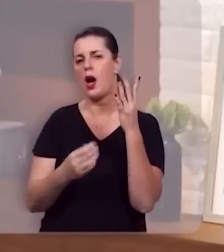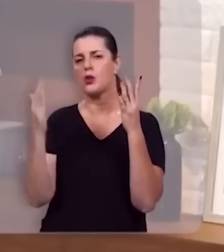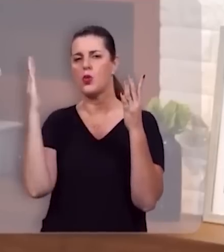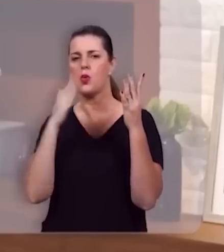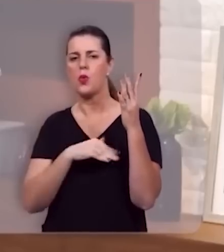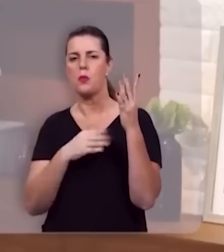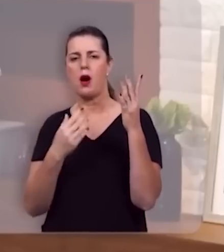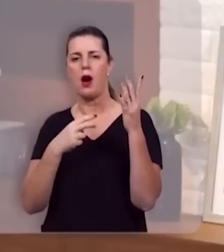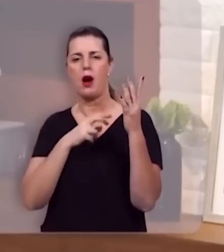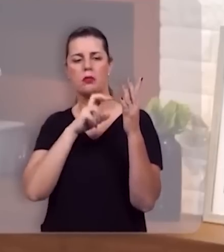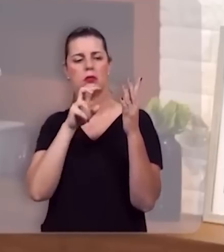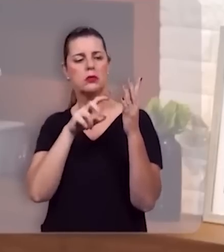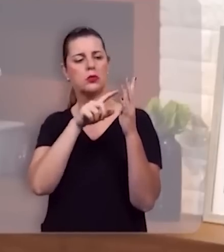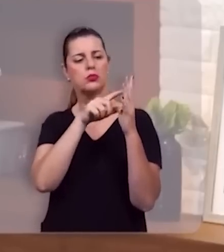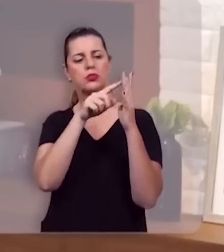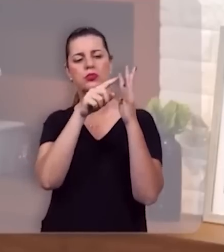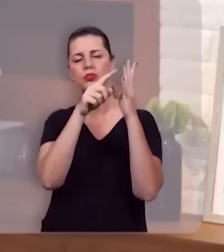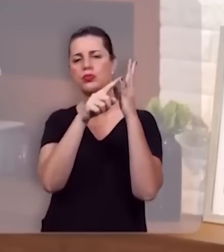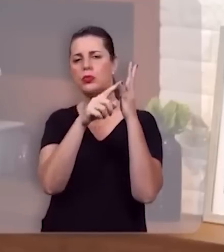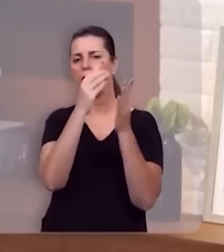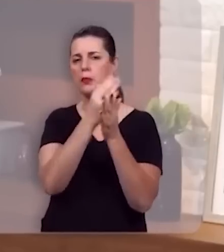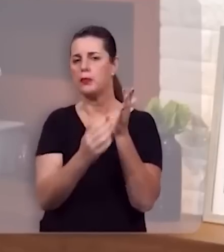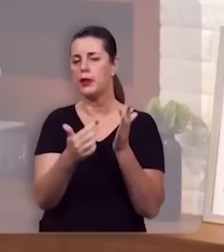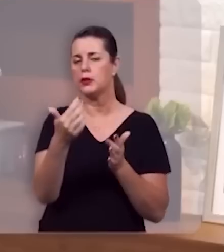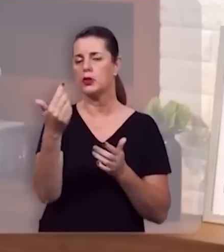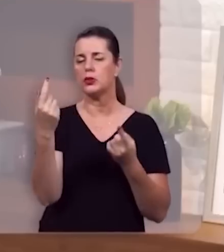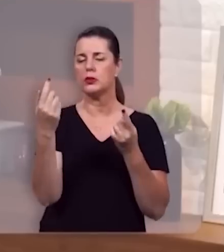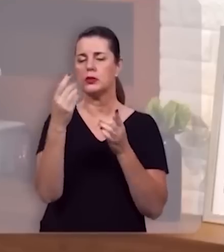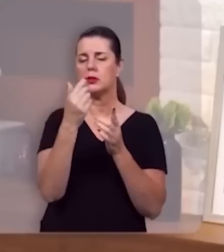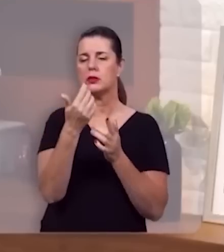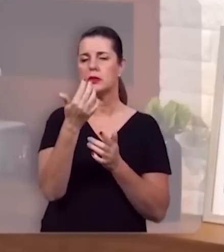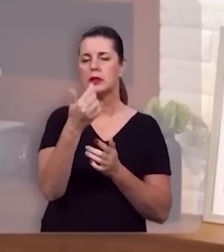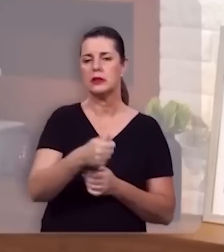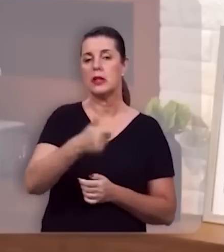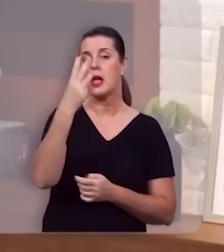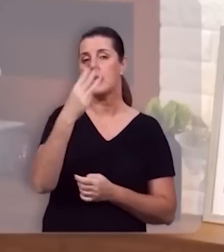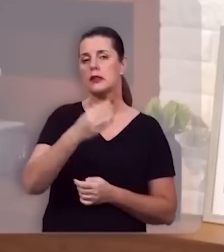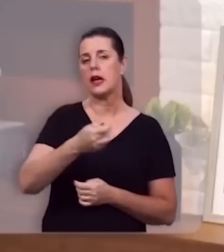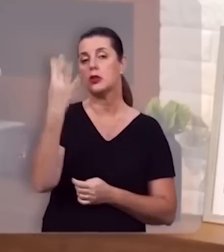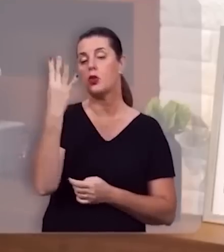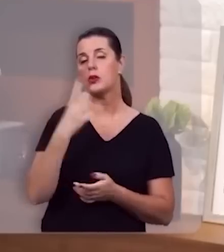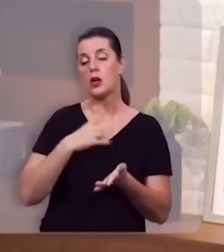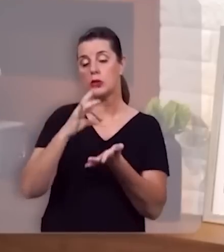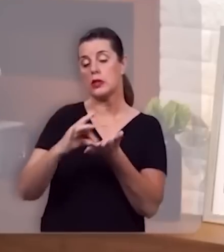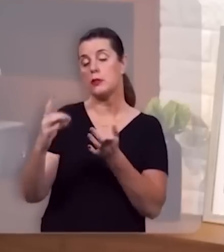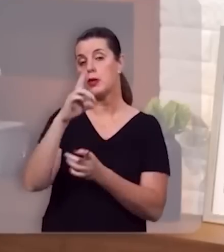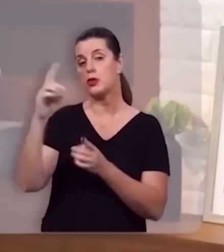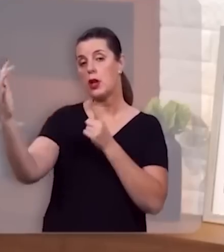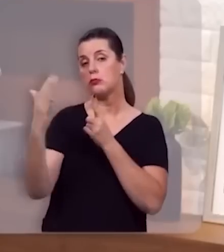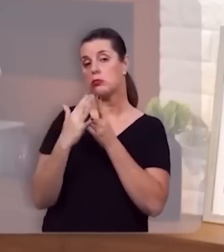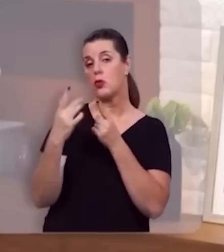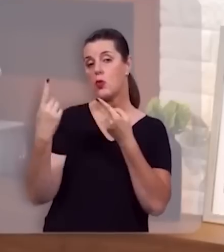12, o anticristo e o falso profeta no capítulo 13, a grande Babilônia no capítulo 14. E os inimigos de Deus se